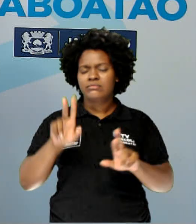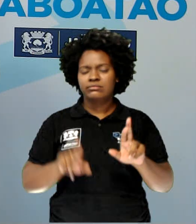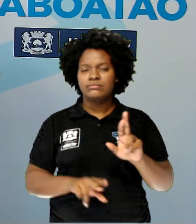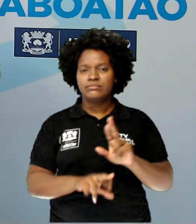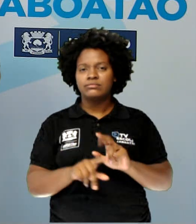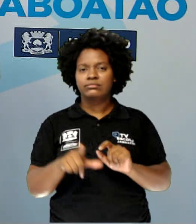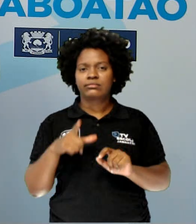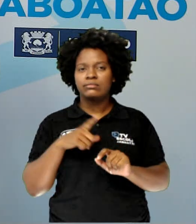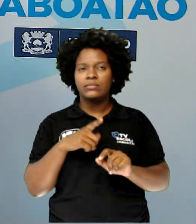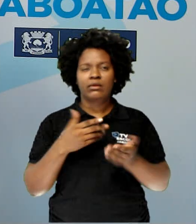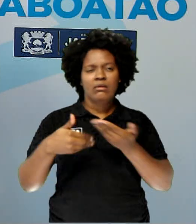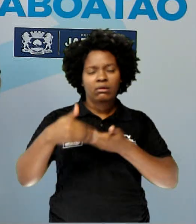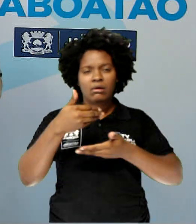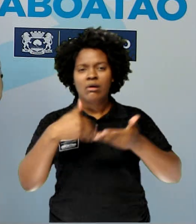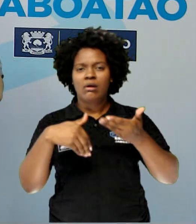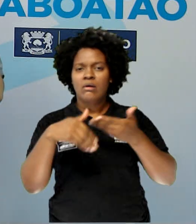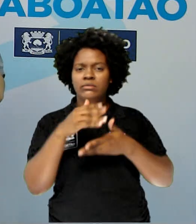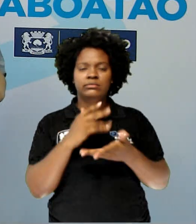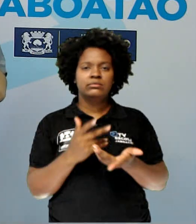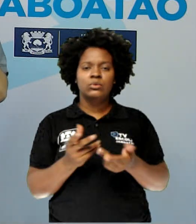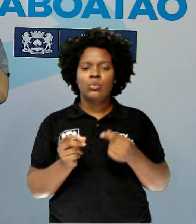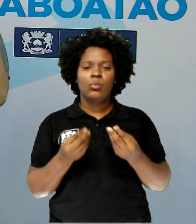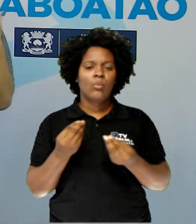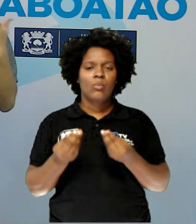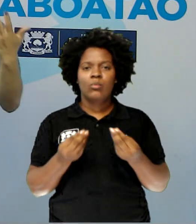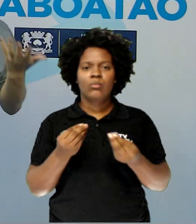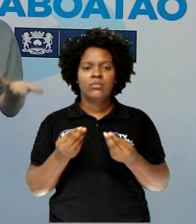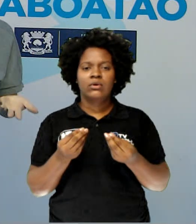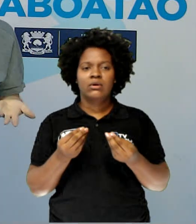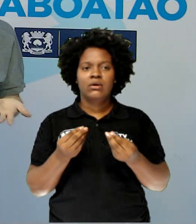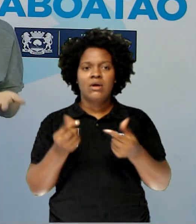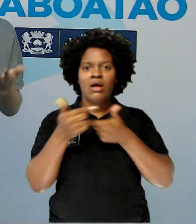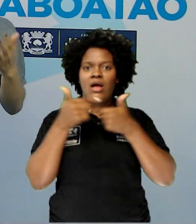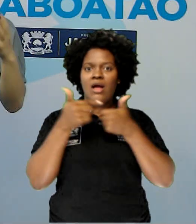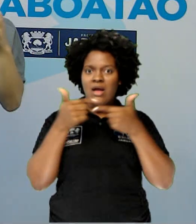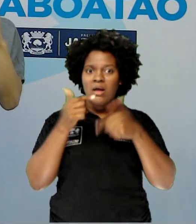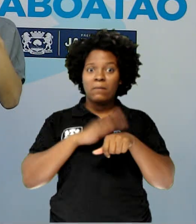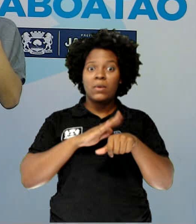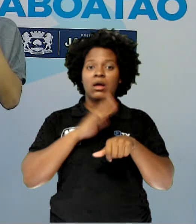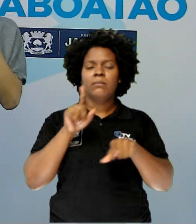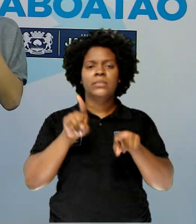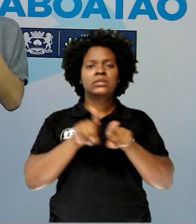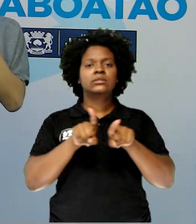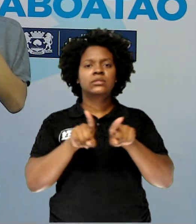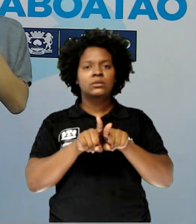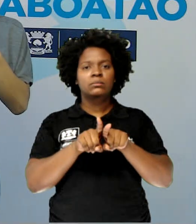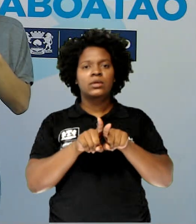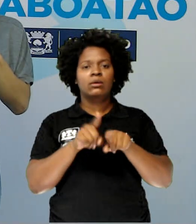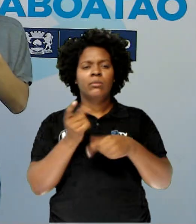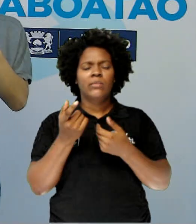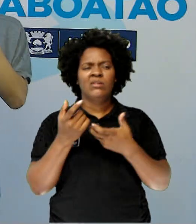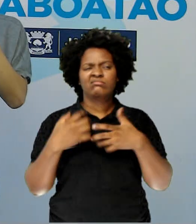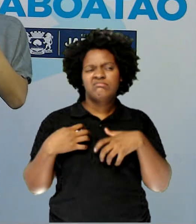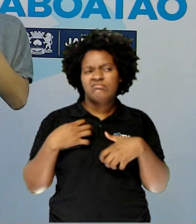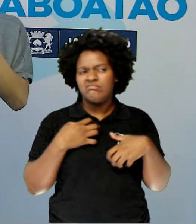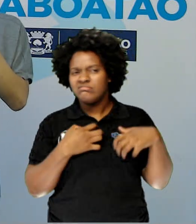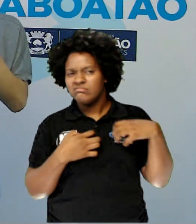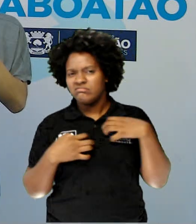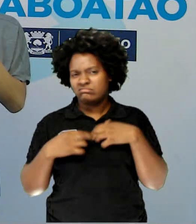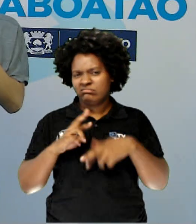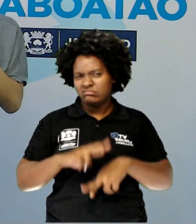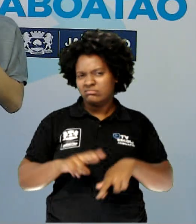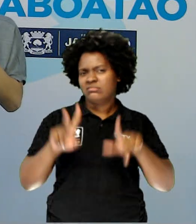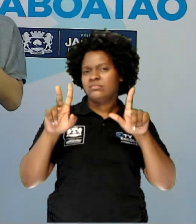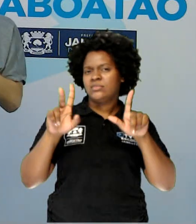tem a ver não só com algo que seja muito engraçado, como também uma certa estranheza, uma certa